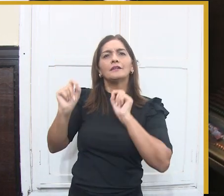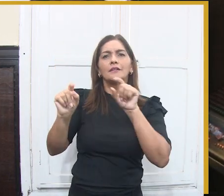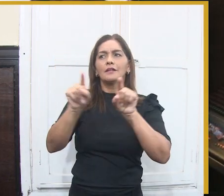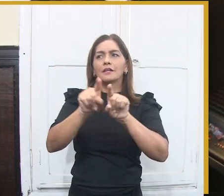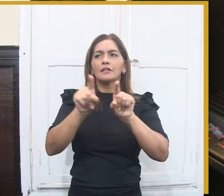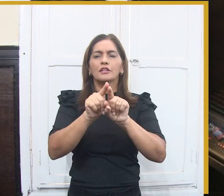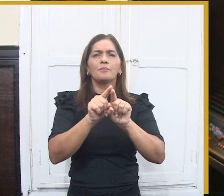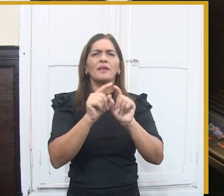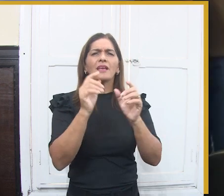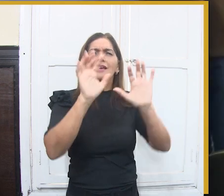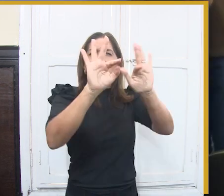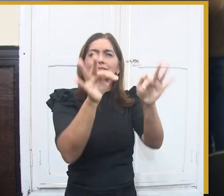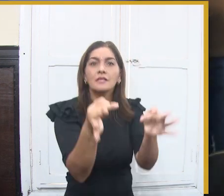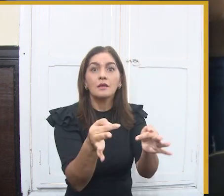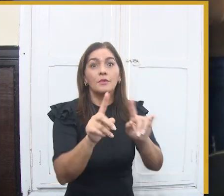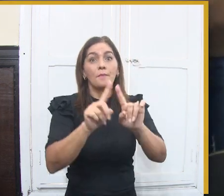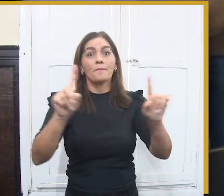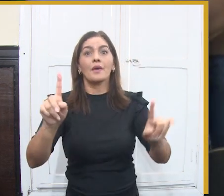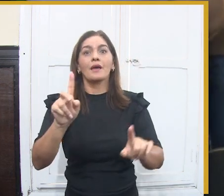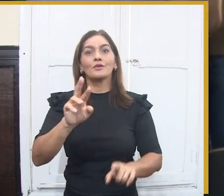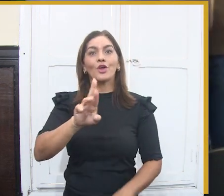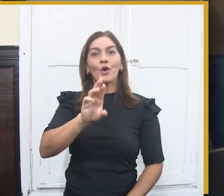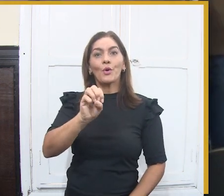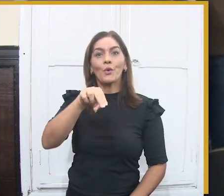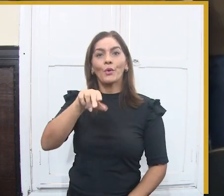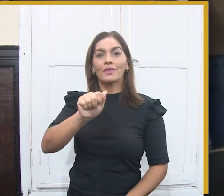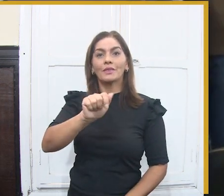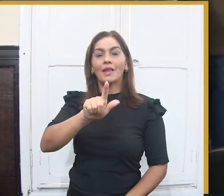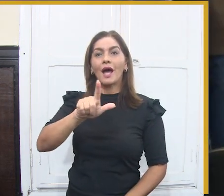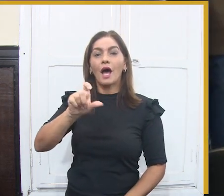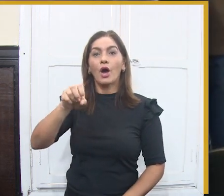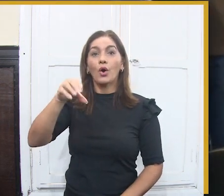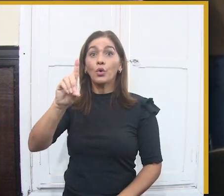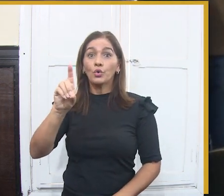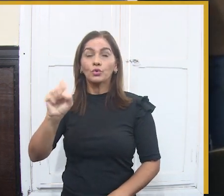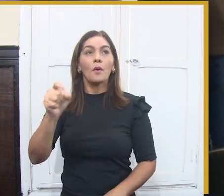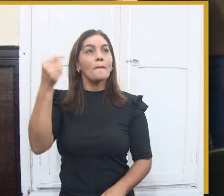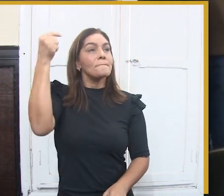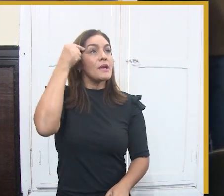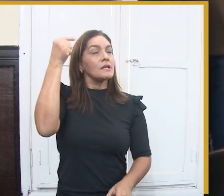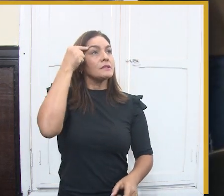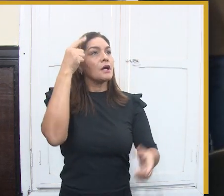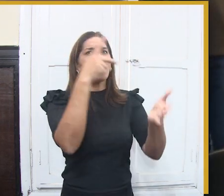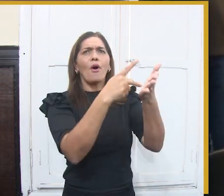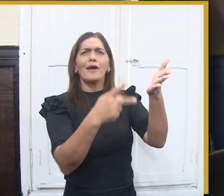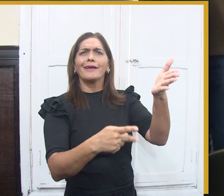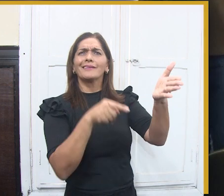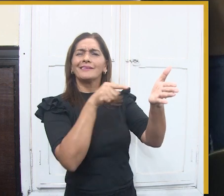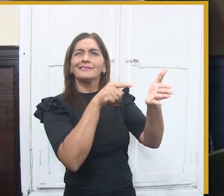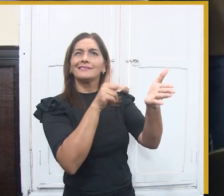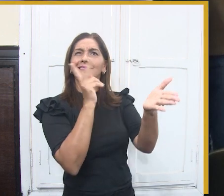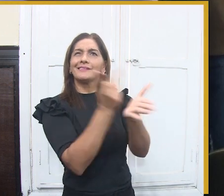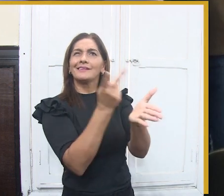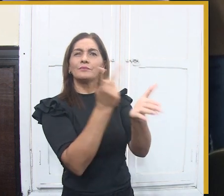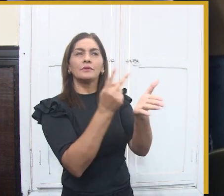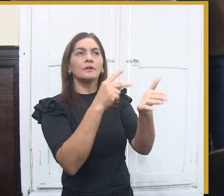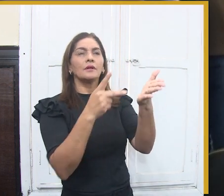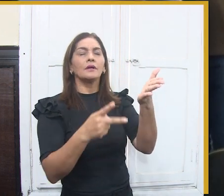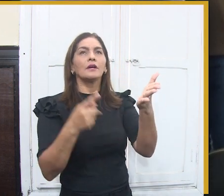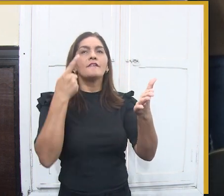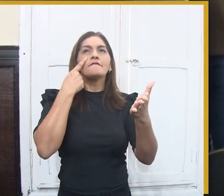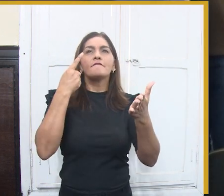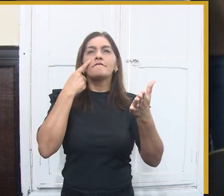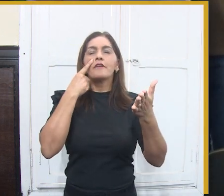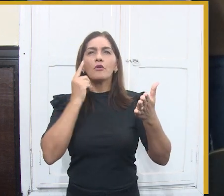ele nasceu como uma iniciativa ousada, a marca do maior São João do Mundo, ainda nos coqueiros de Zé